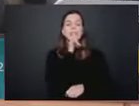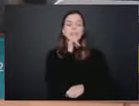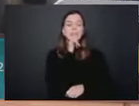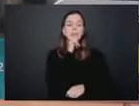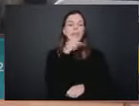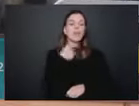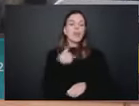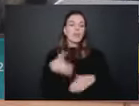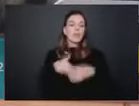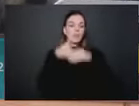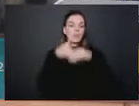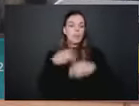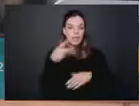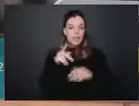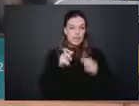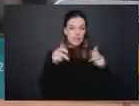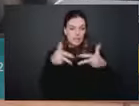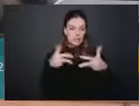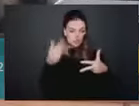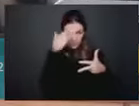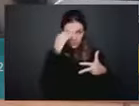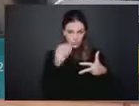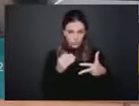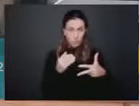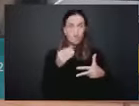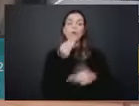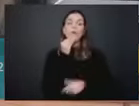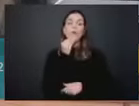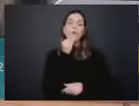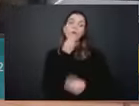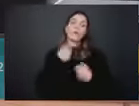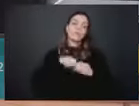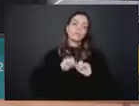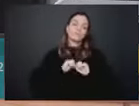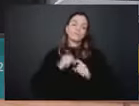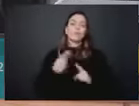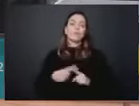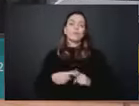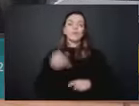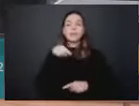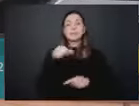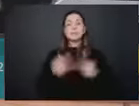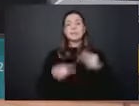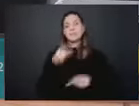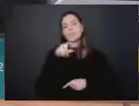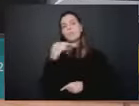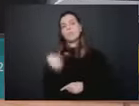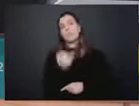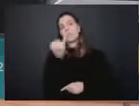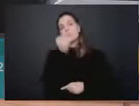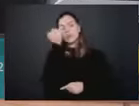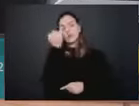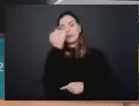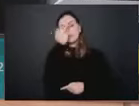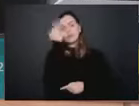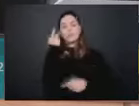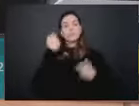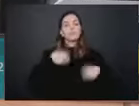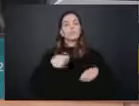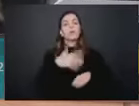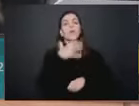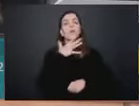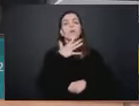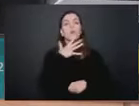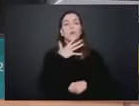Curitiba por essa oportunidade. Esse debate é fundamental, que as pessoas conheçam a atividade para saber o que ela representa de positivo e de